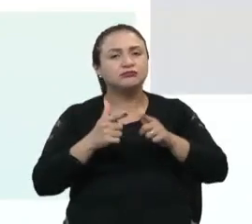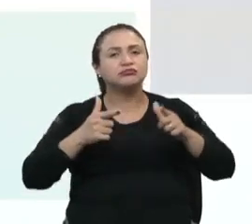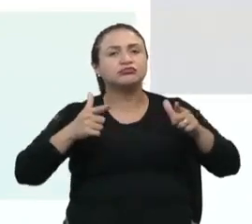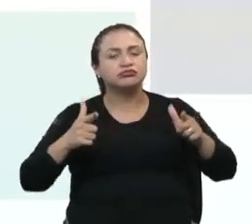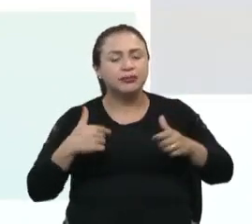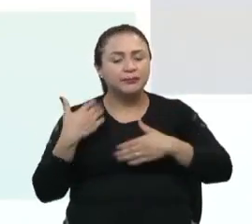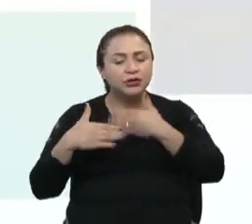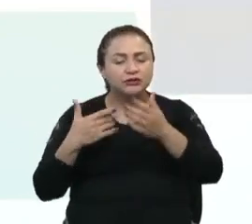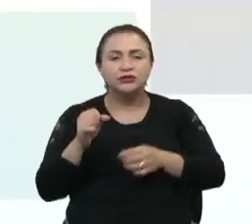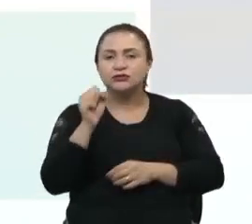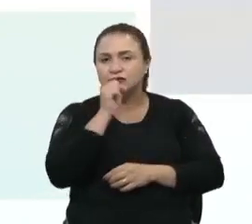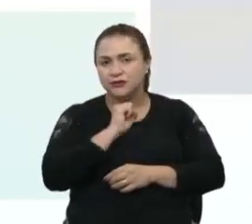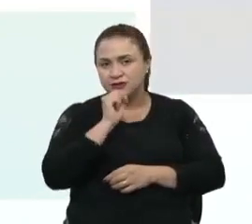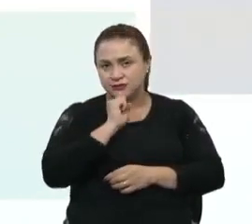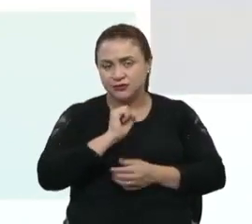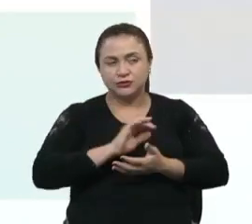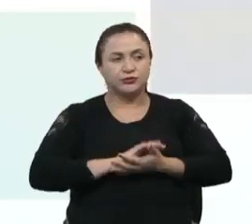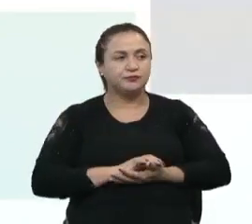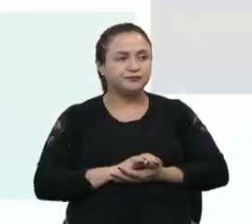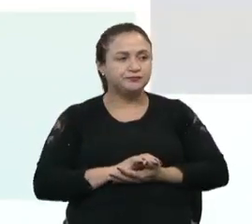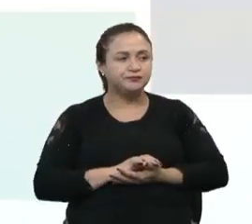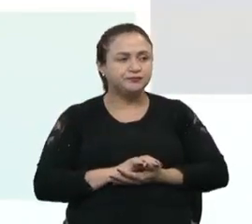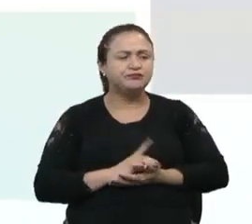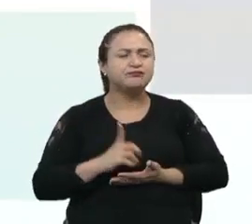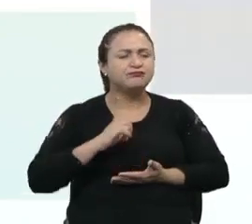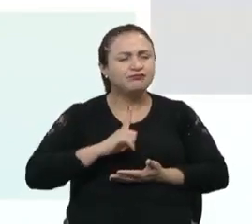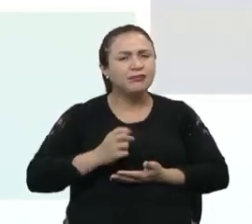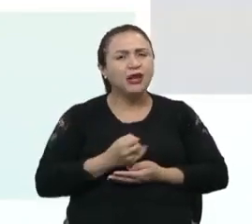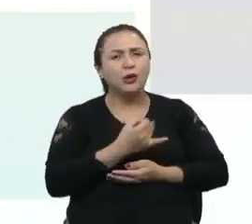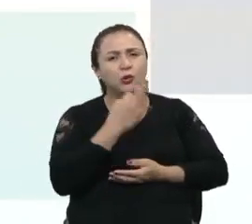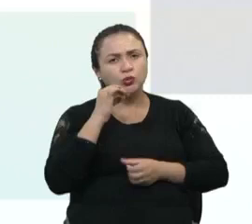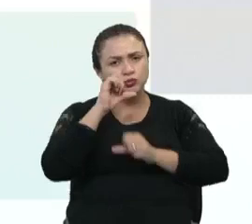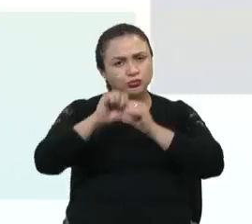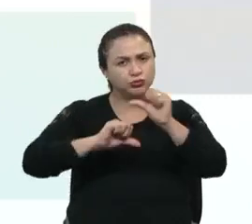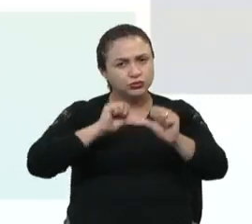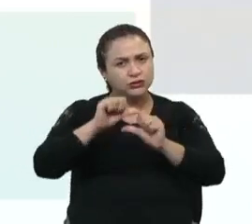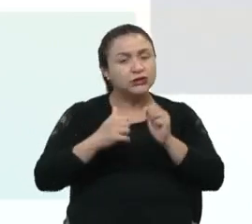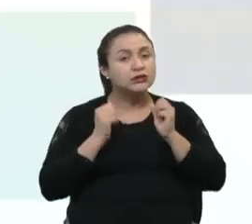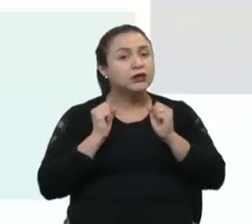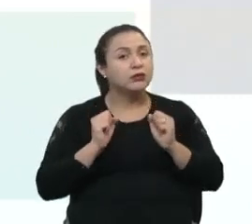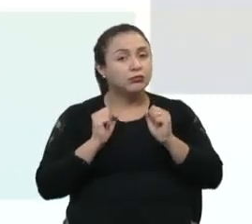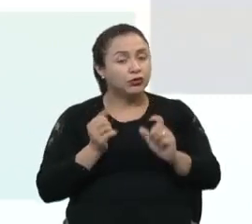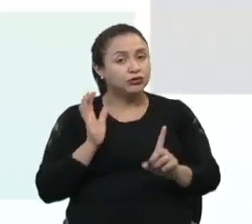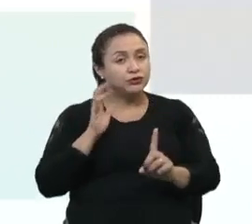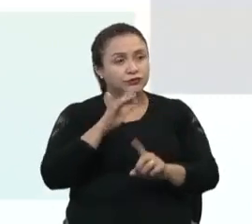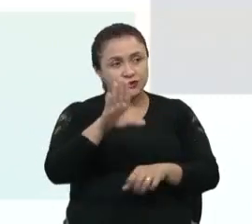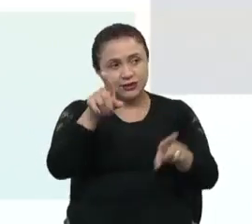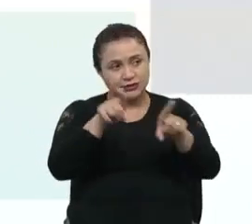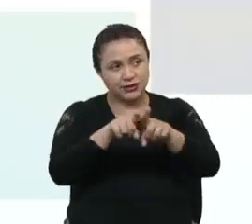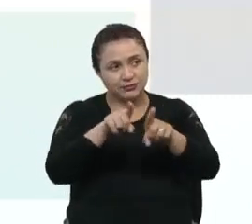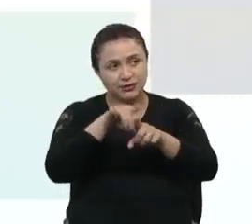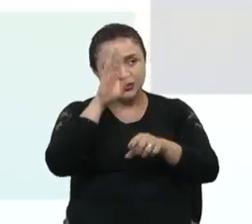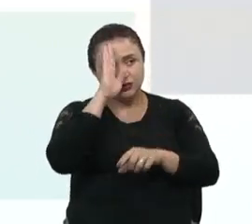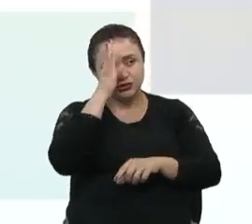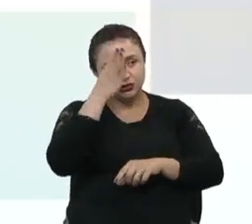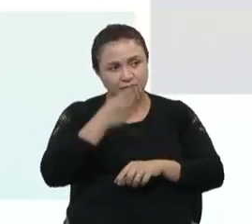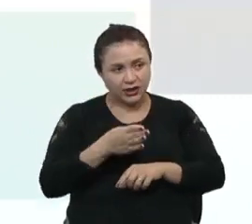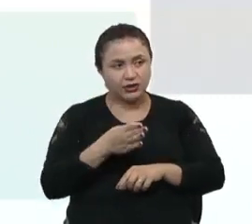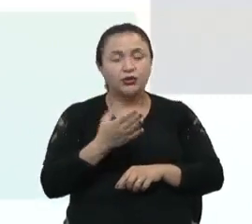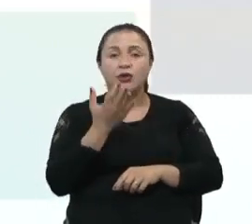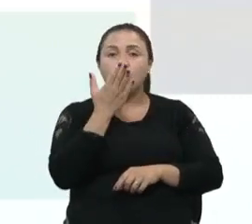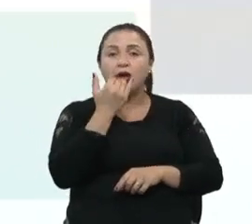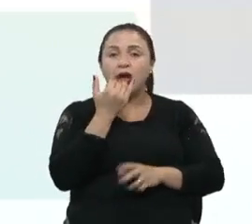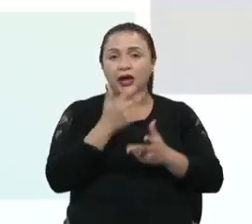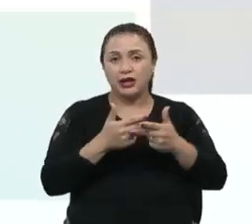do envelhecimento. Entre algumas mudanças também que podem afetar diretamente a parte da